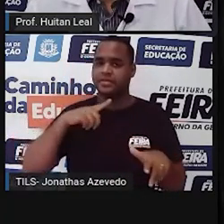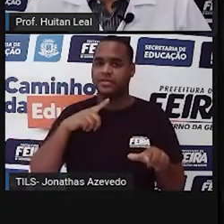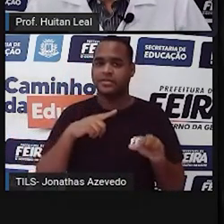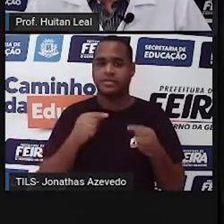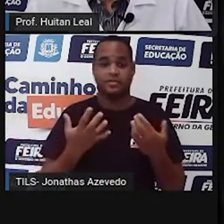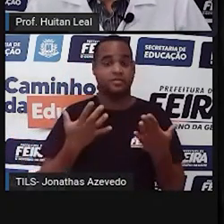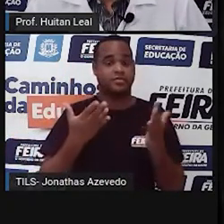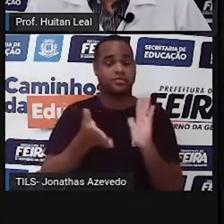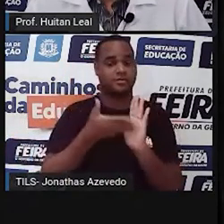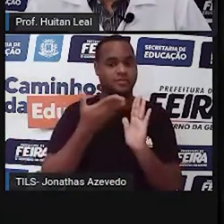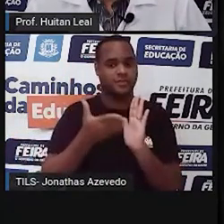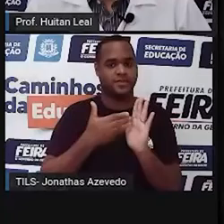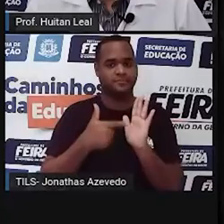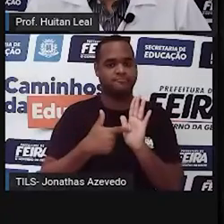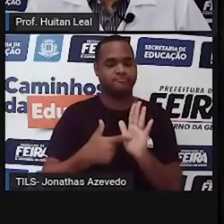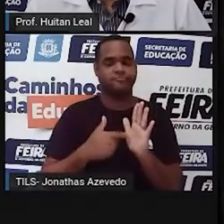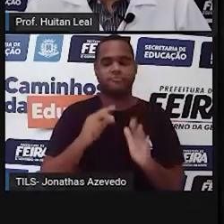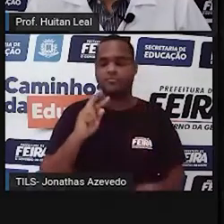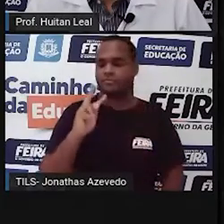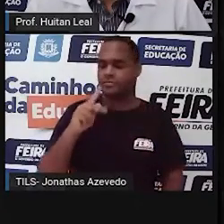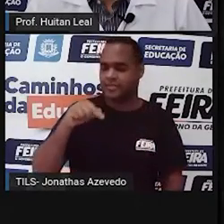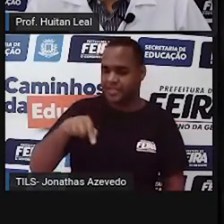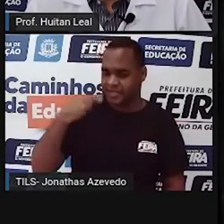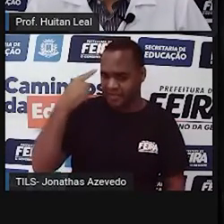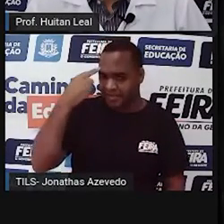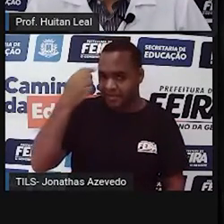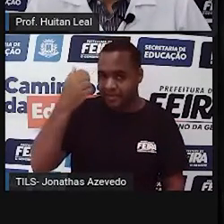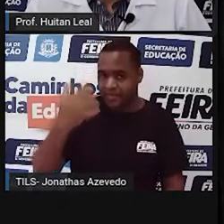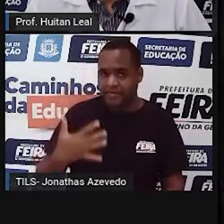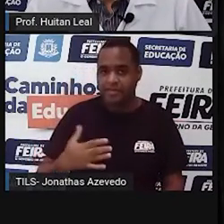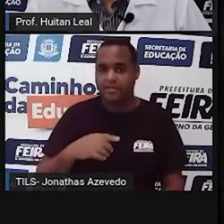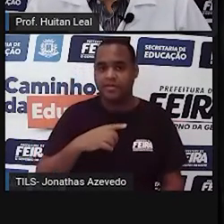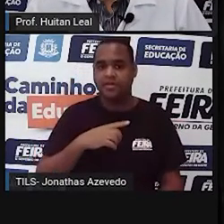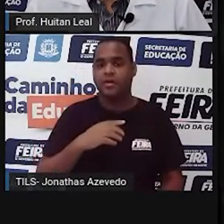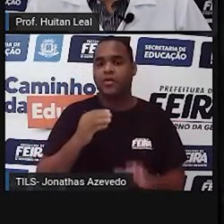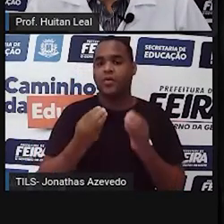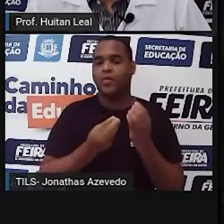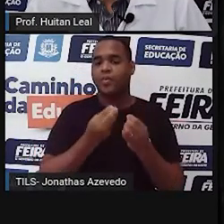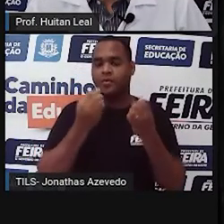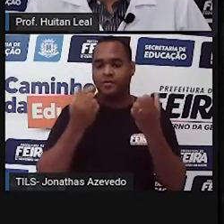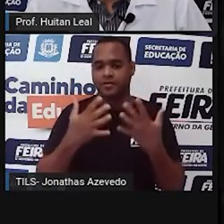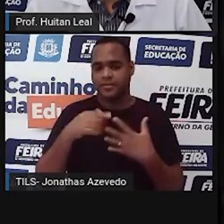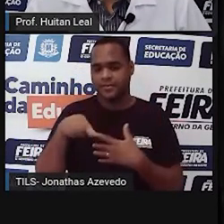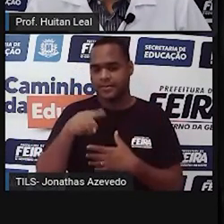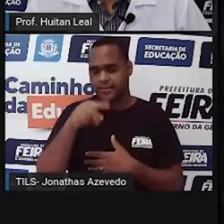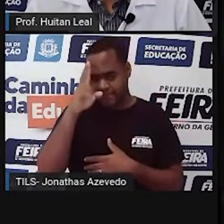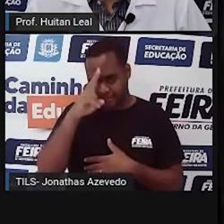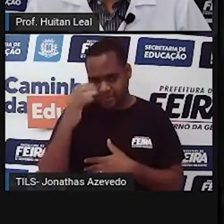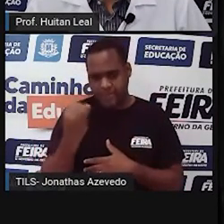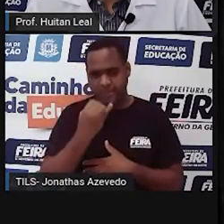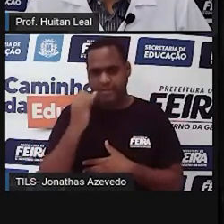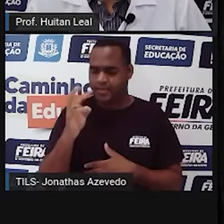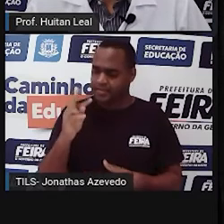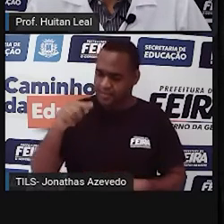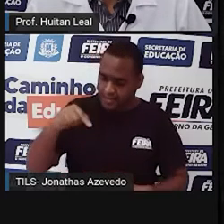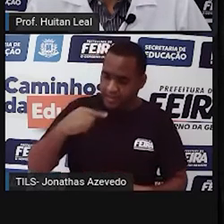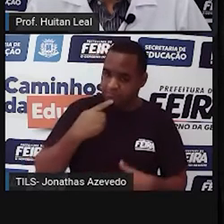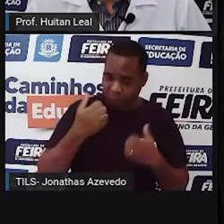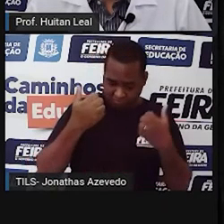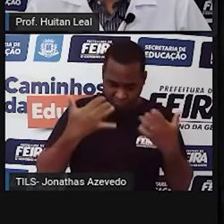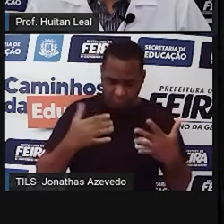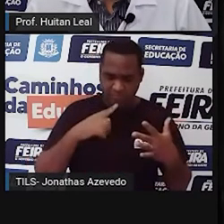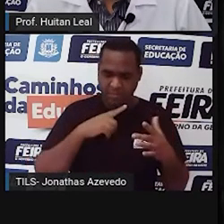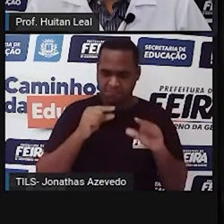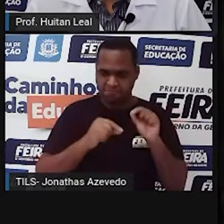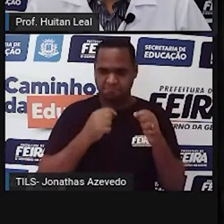quadrinhos. Então, como nós hoje vamos falar de preposição, nós temos que lembrar que a história em quadrinhos, como eu já disse antes,